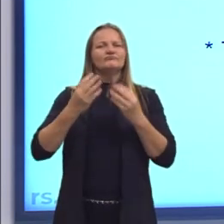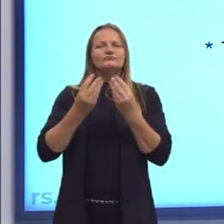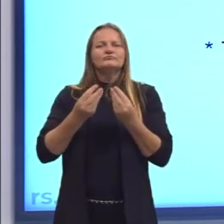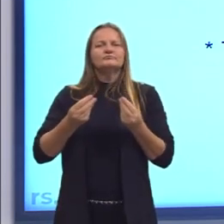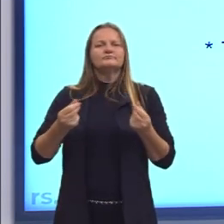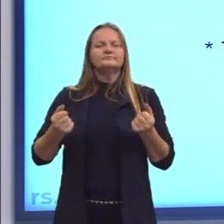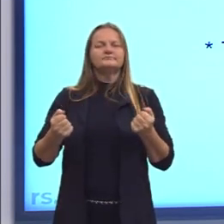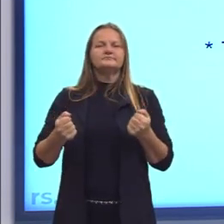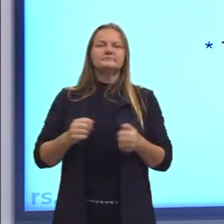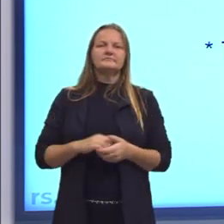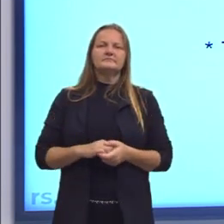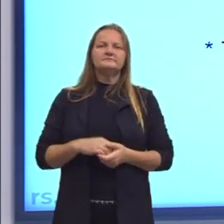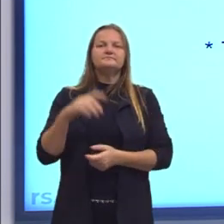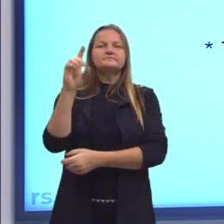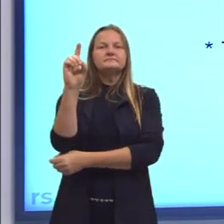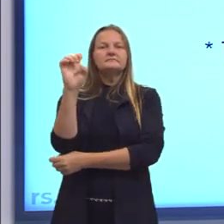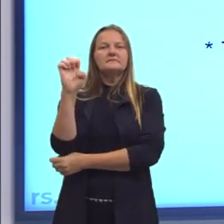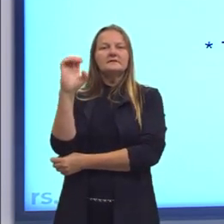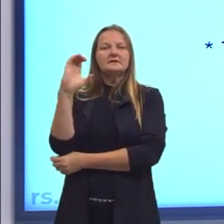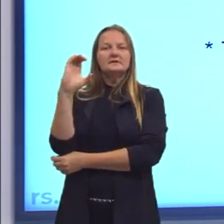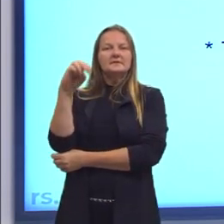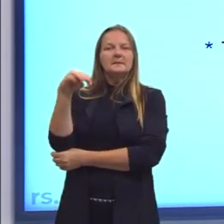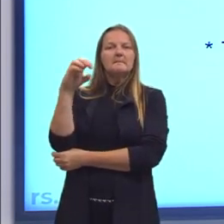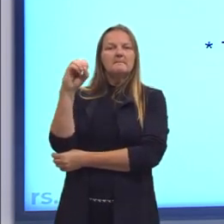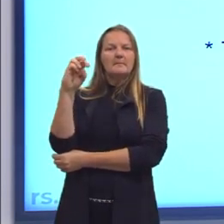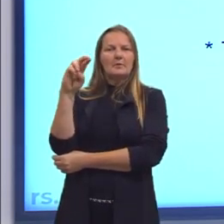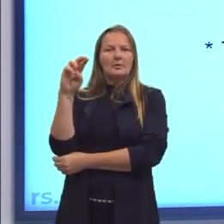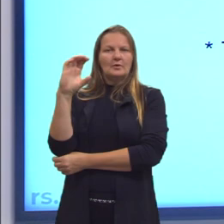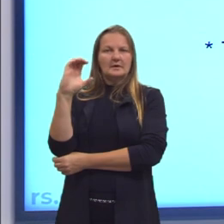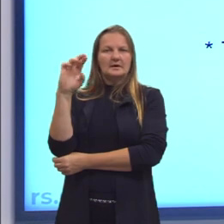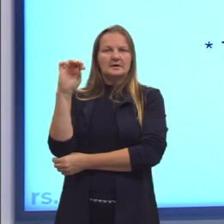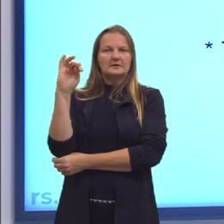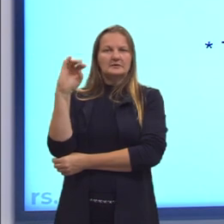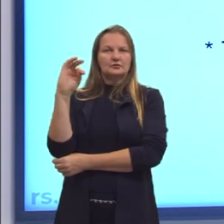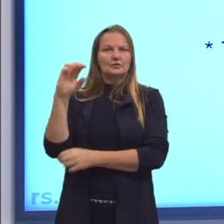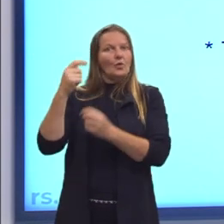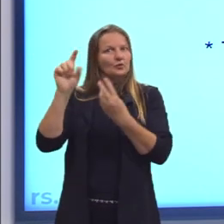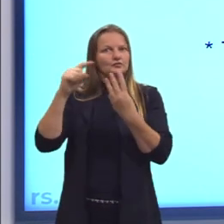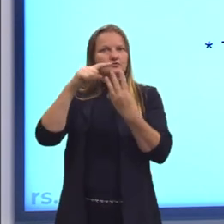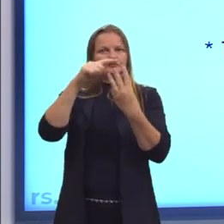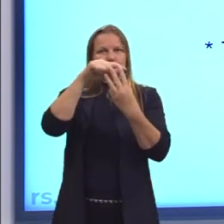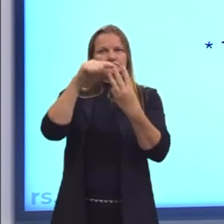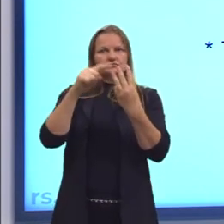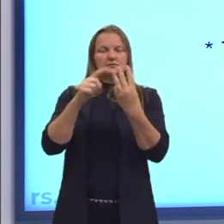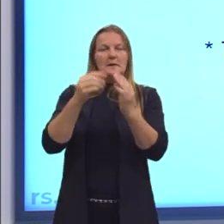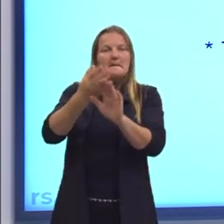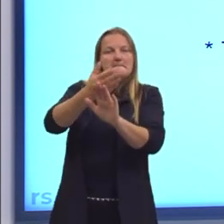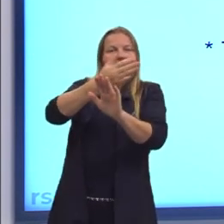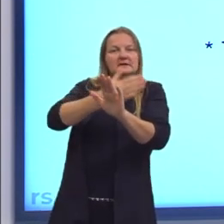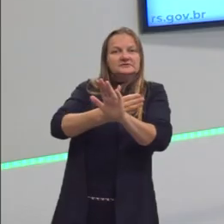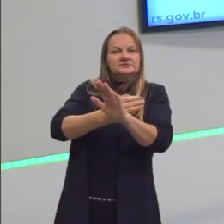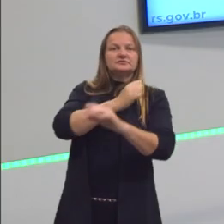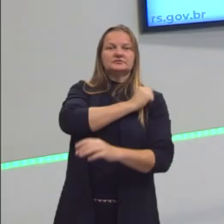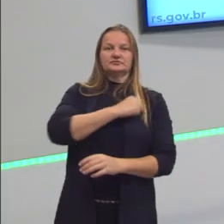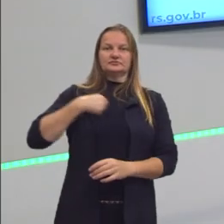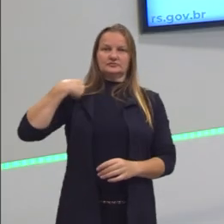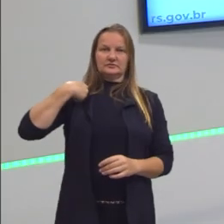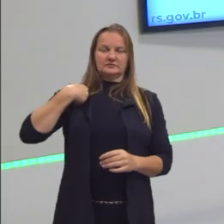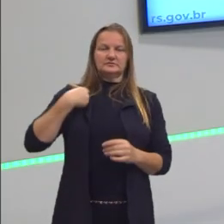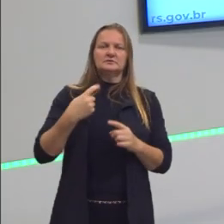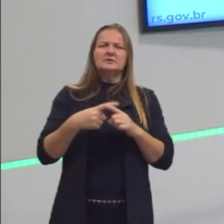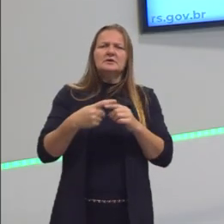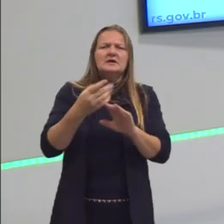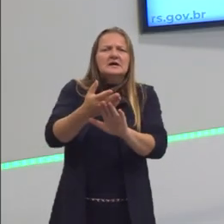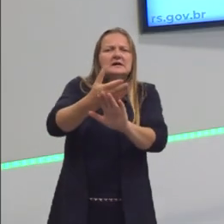Demócrito também traz alguns tratados incipientes sobre isso. Então, os pré-socráticos fazem uma pequena tomada, uma